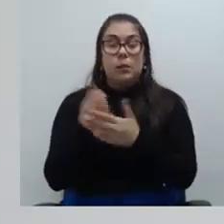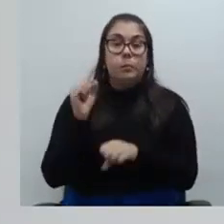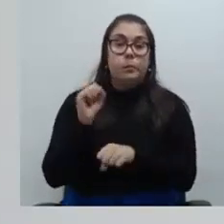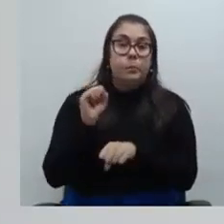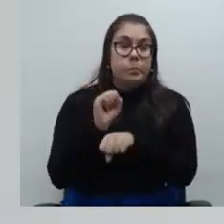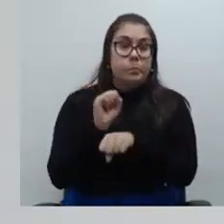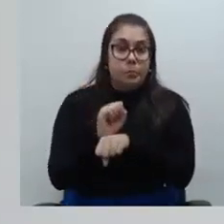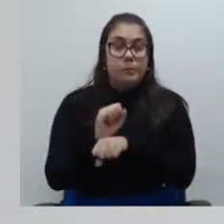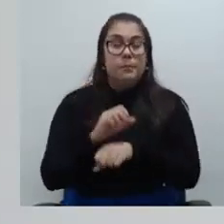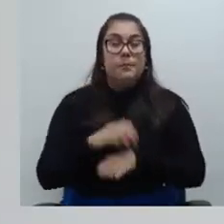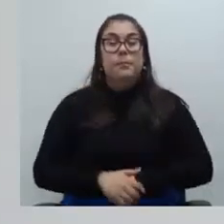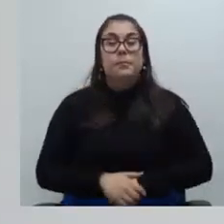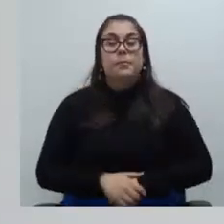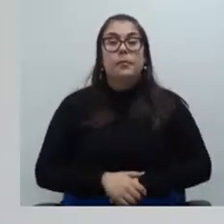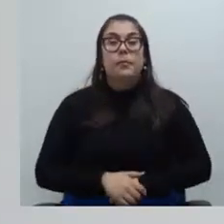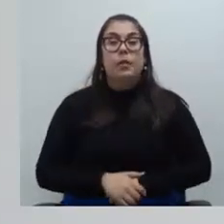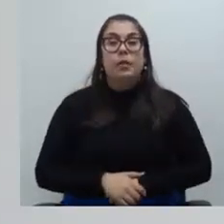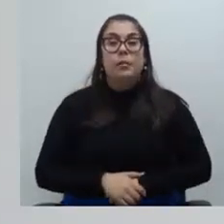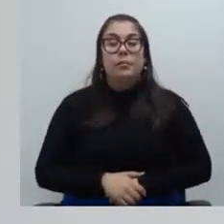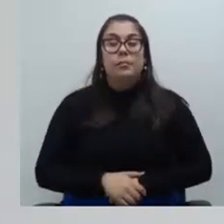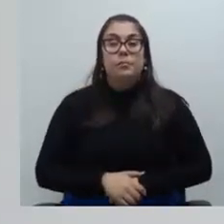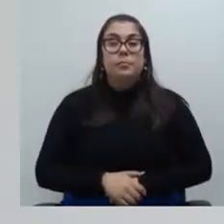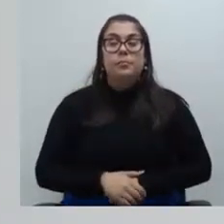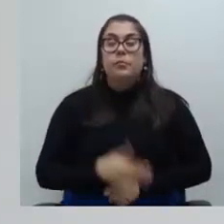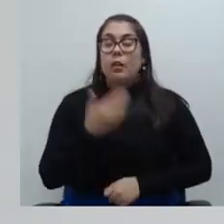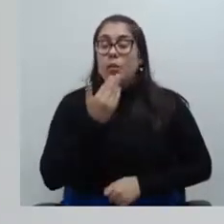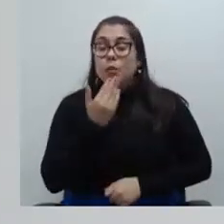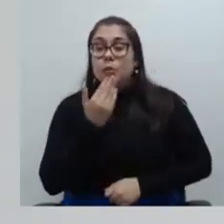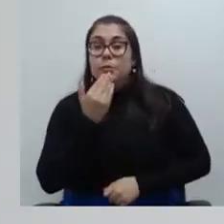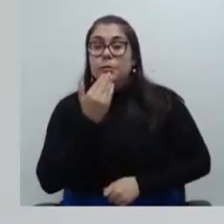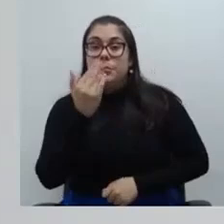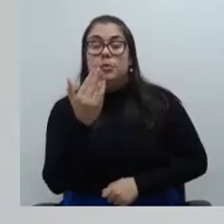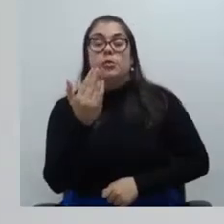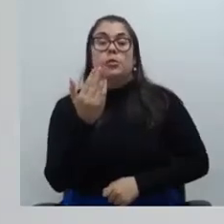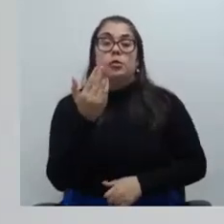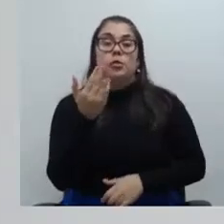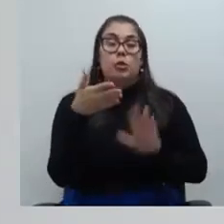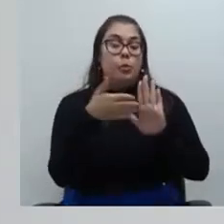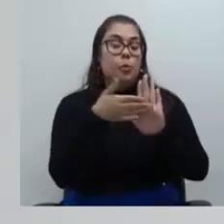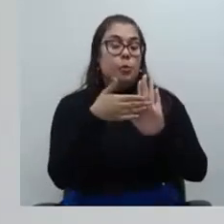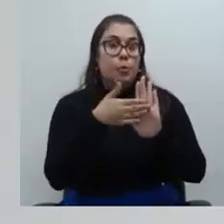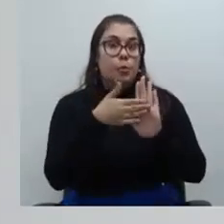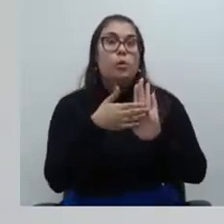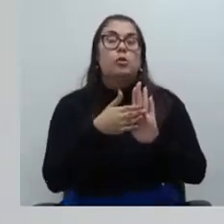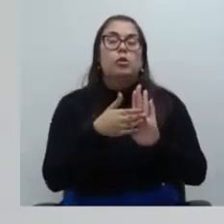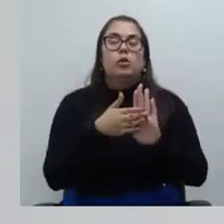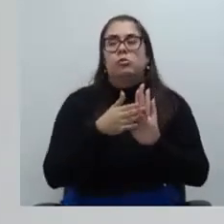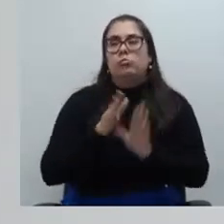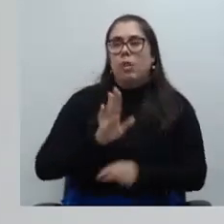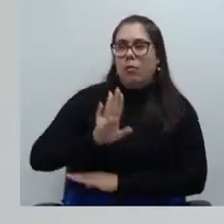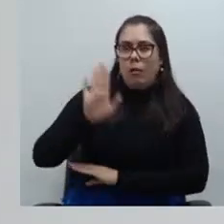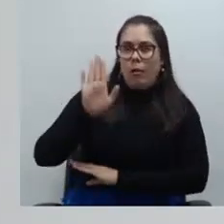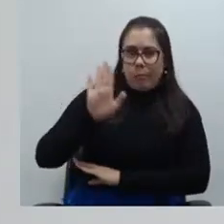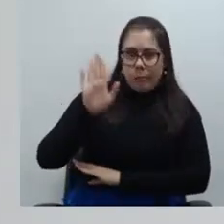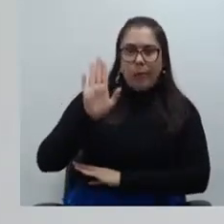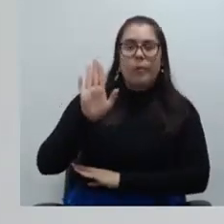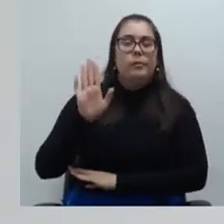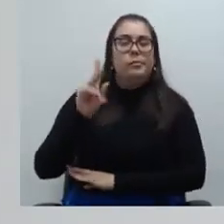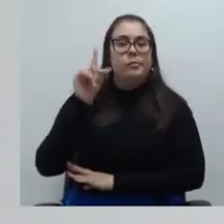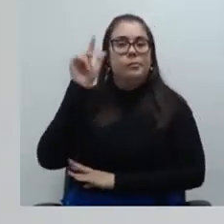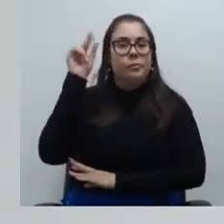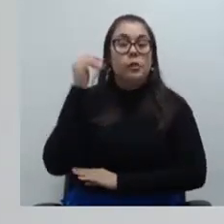prescrição e com relação aos pedidos da implementação das propostas de campanha eu vou